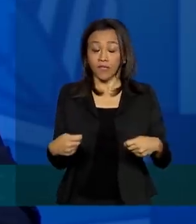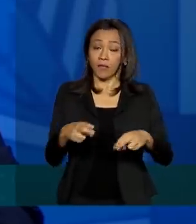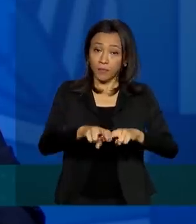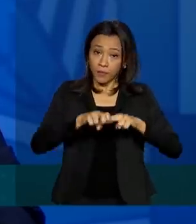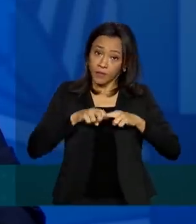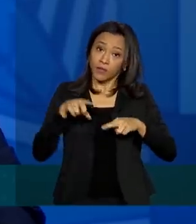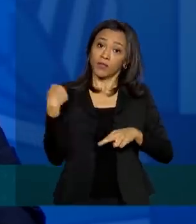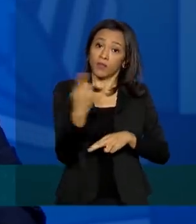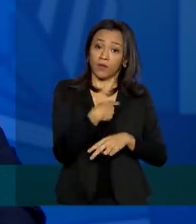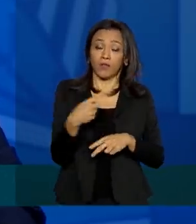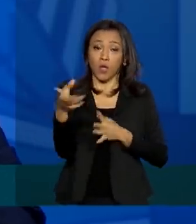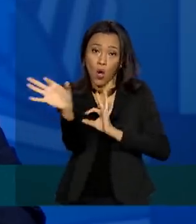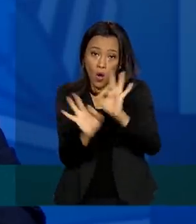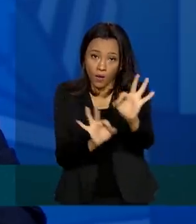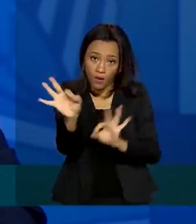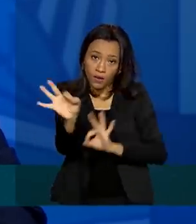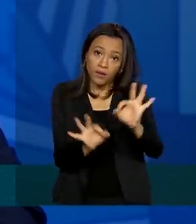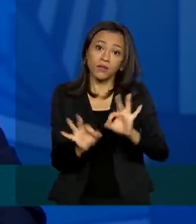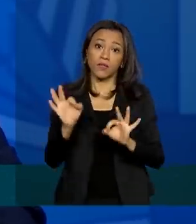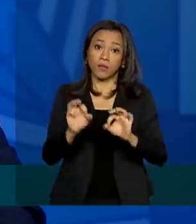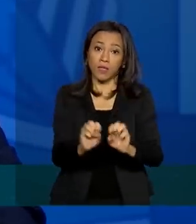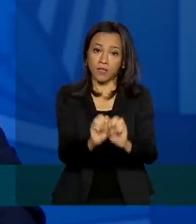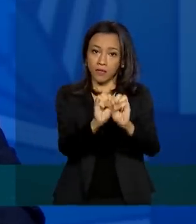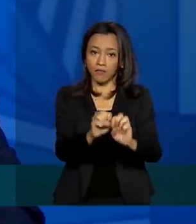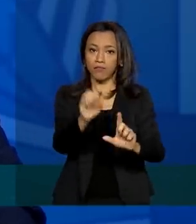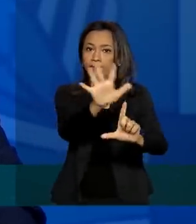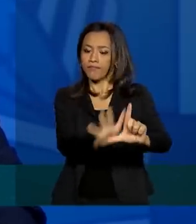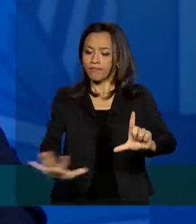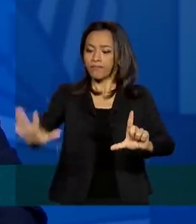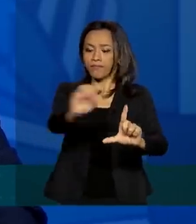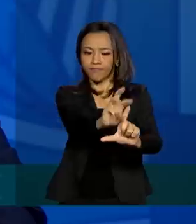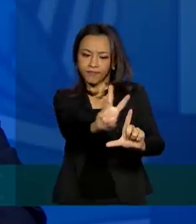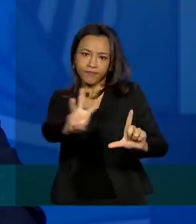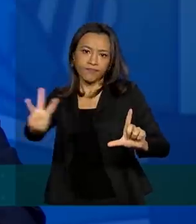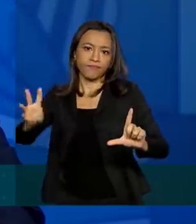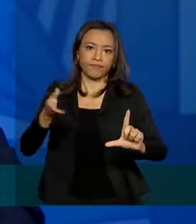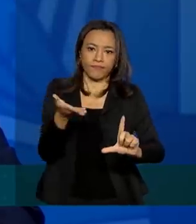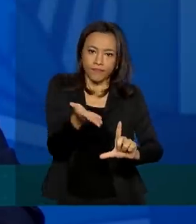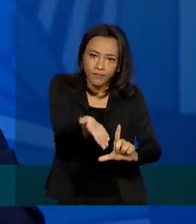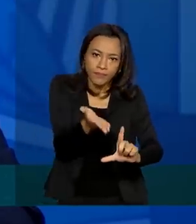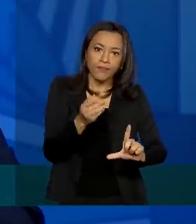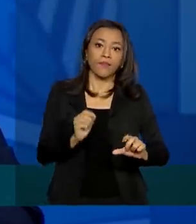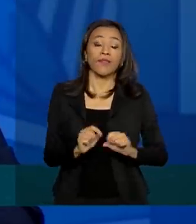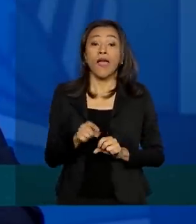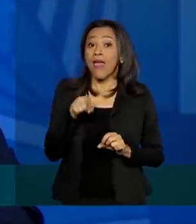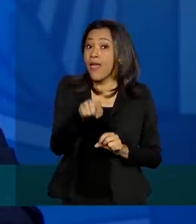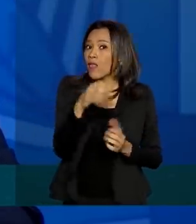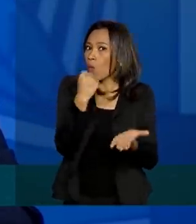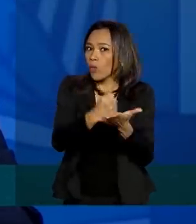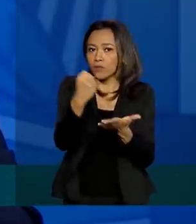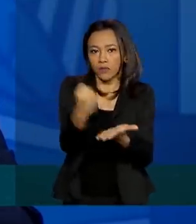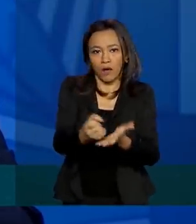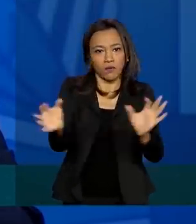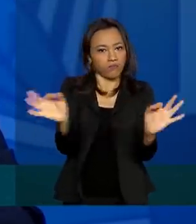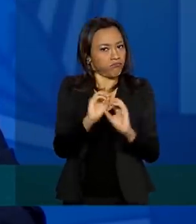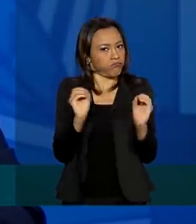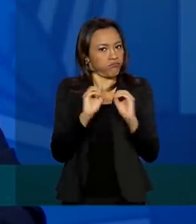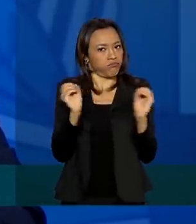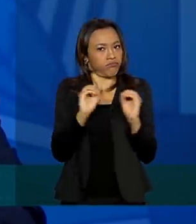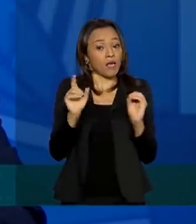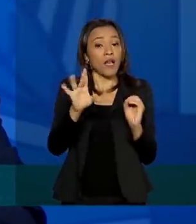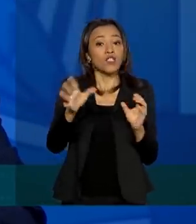tipo de alocação. A plataforma visa facilitar isso. É importante ressaltar que ela não contrata. Ela faz a